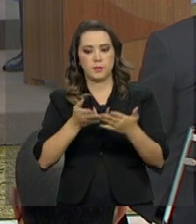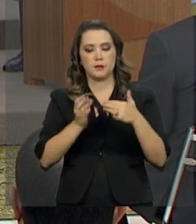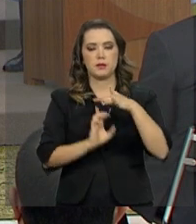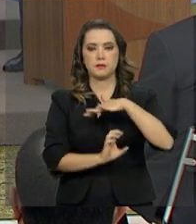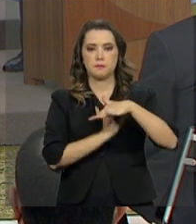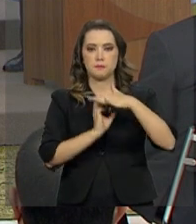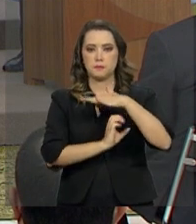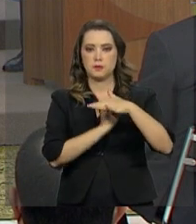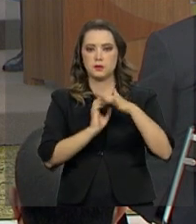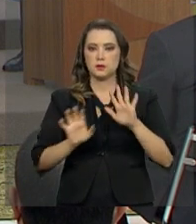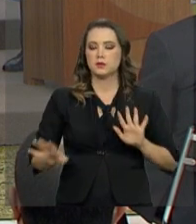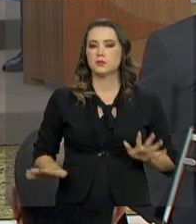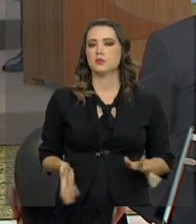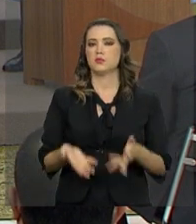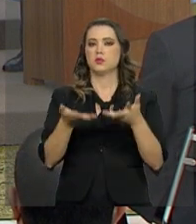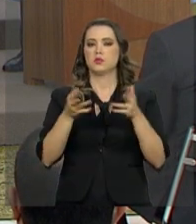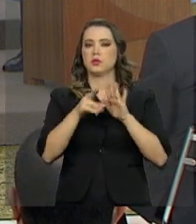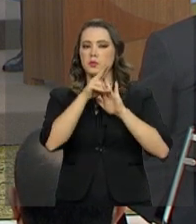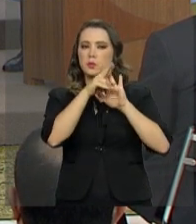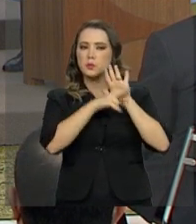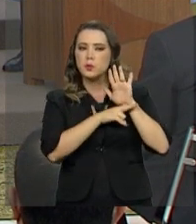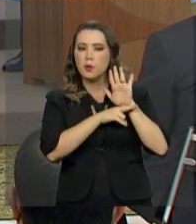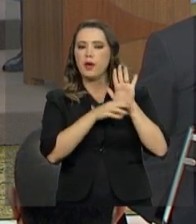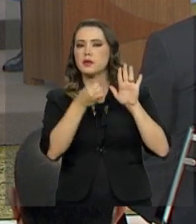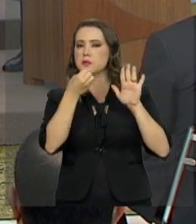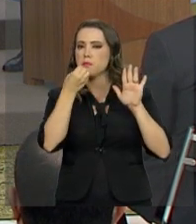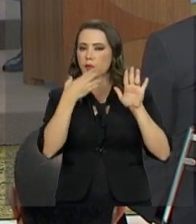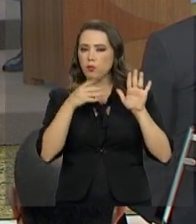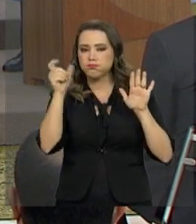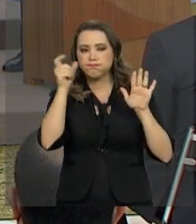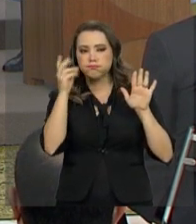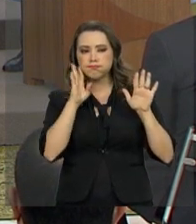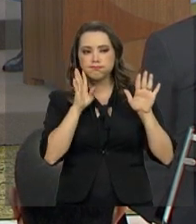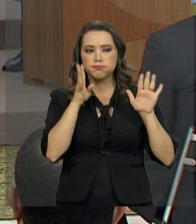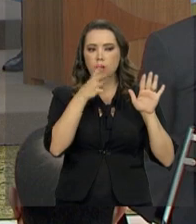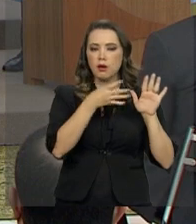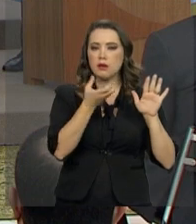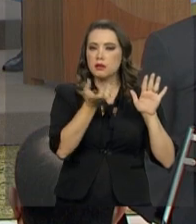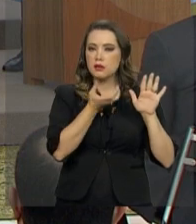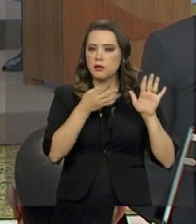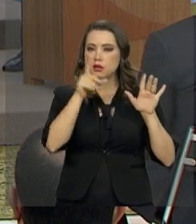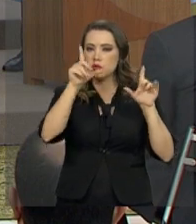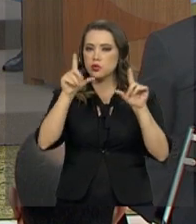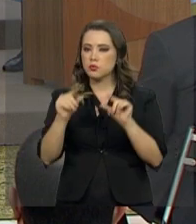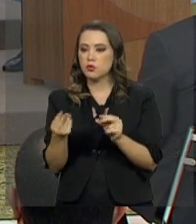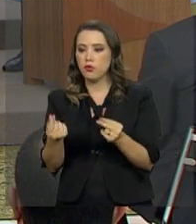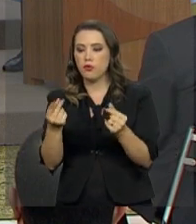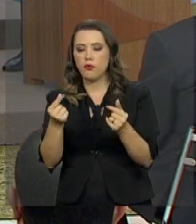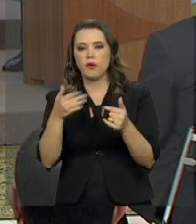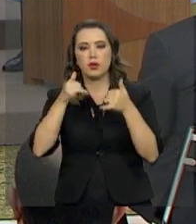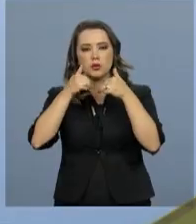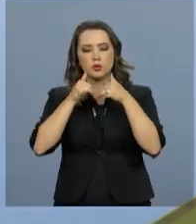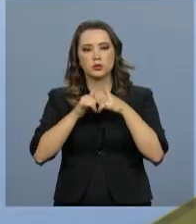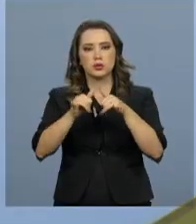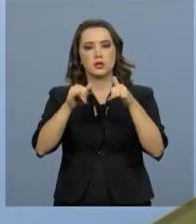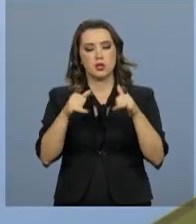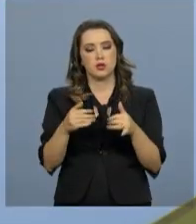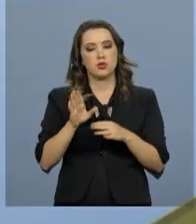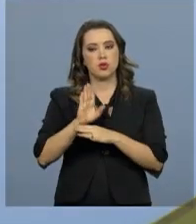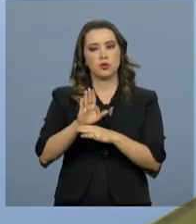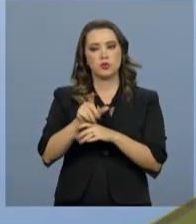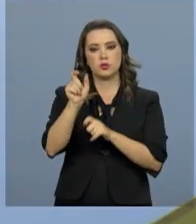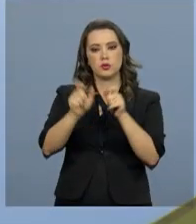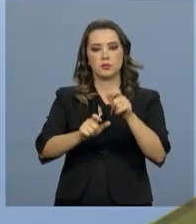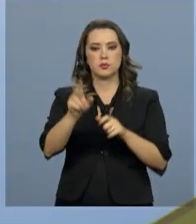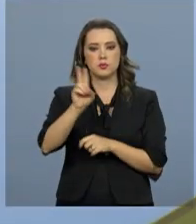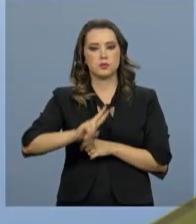motivadas por regras atrativas, garante a redução de preços como resultado final, beneficiando o consumidor